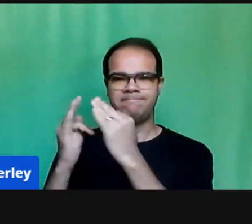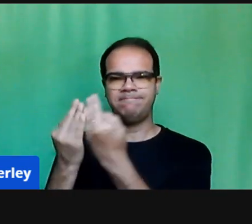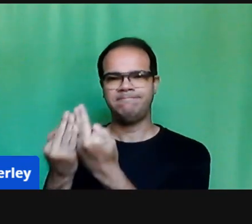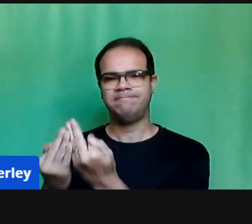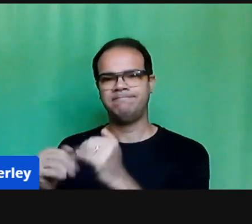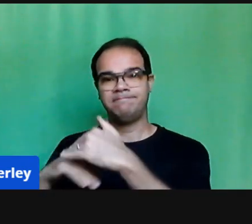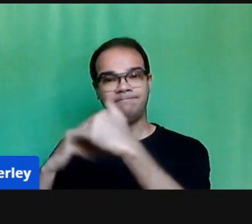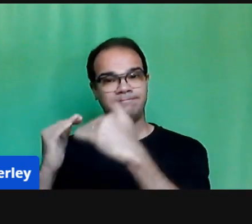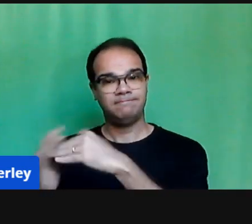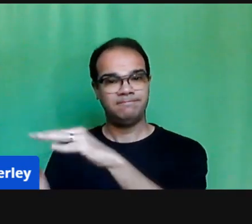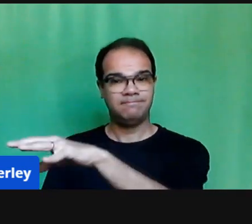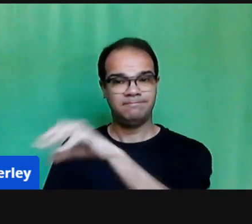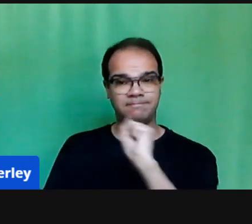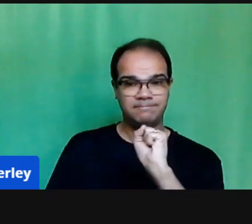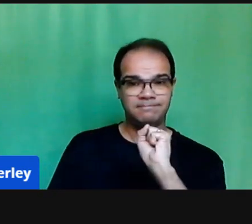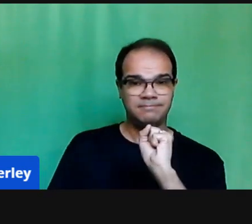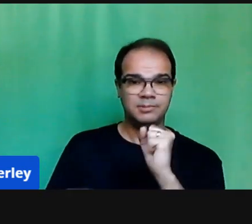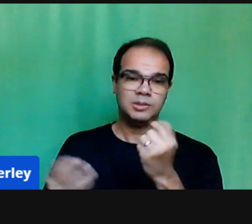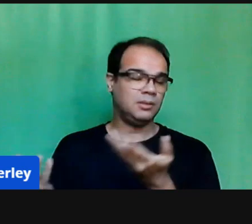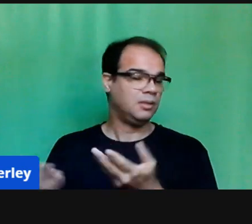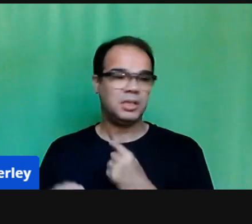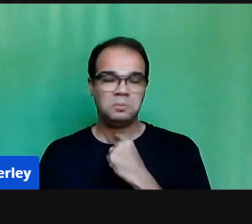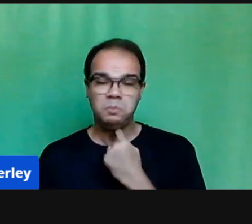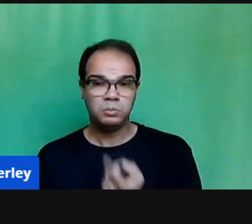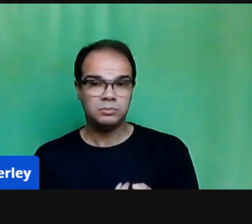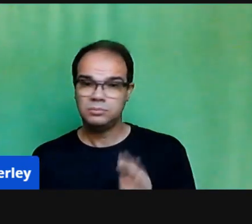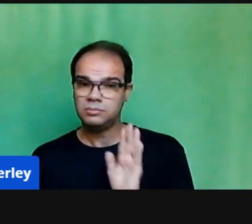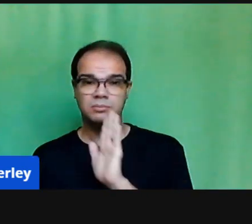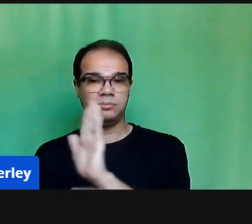nesse momento, a família não conseguiu, né,